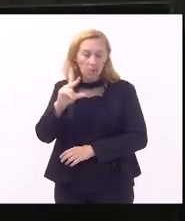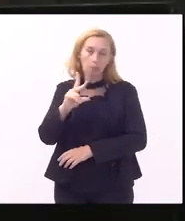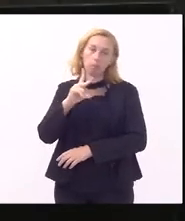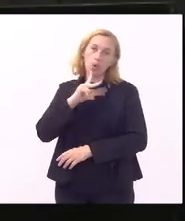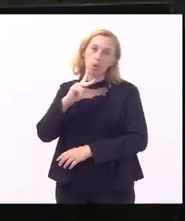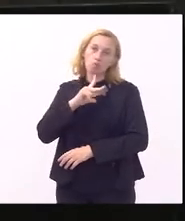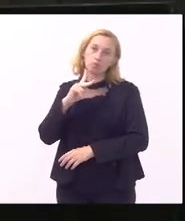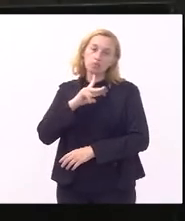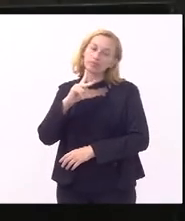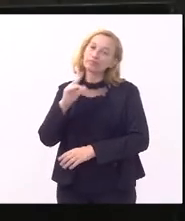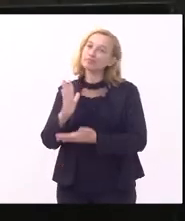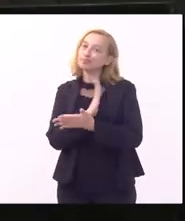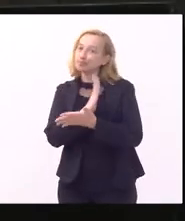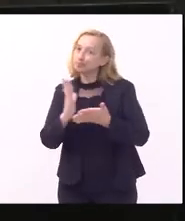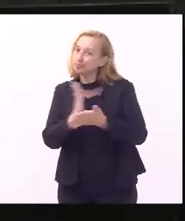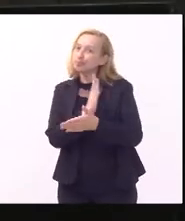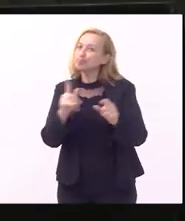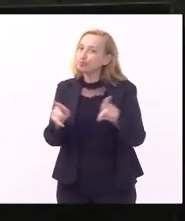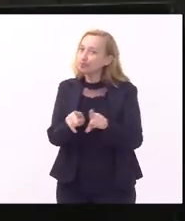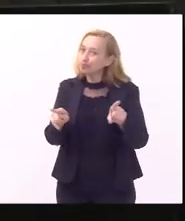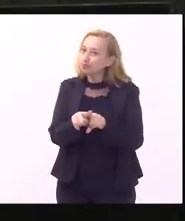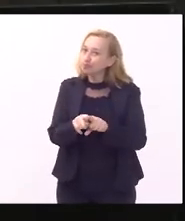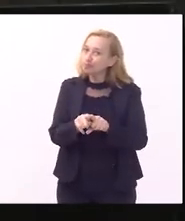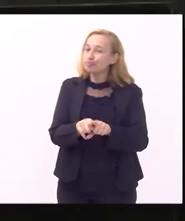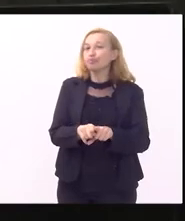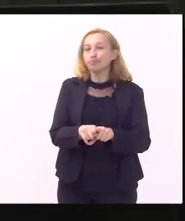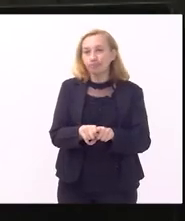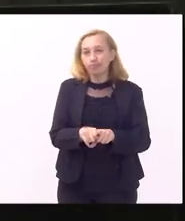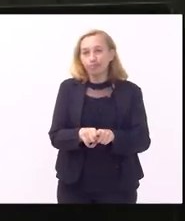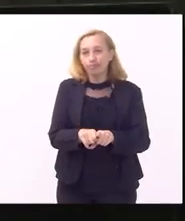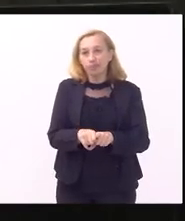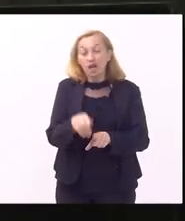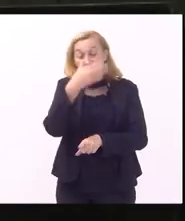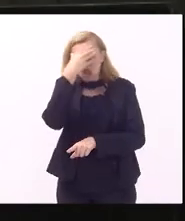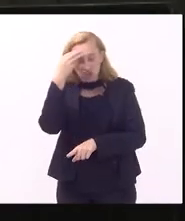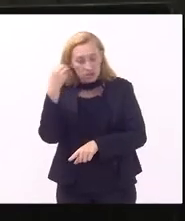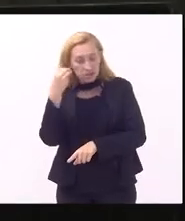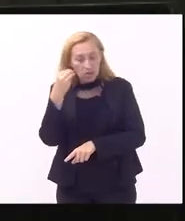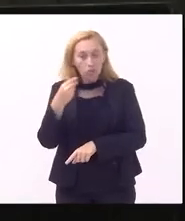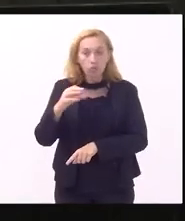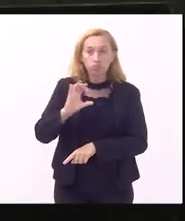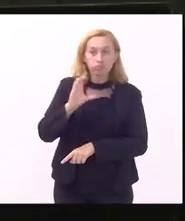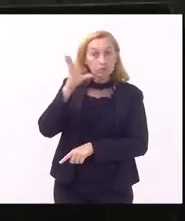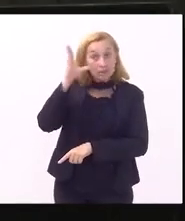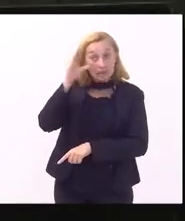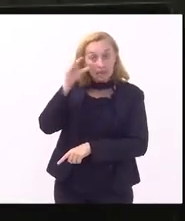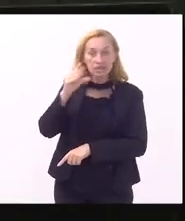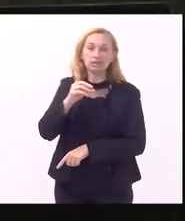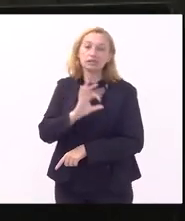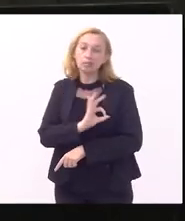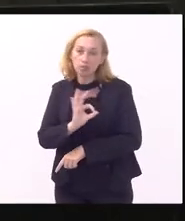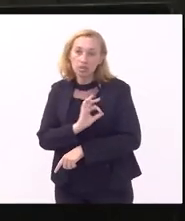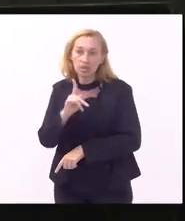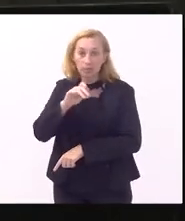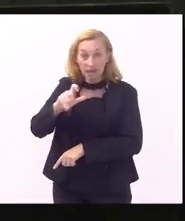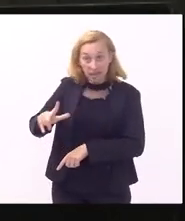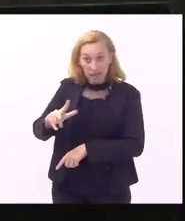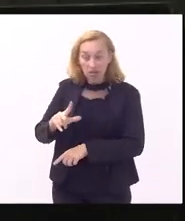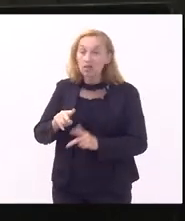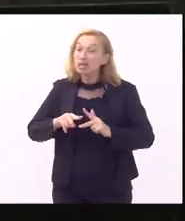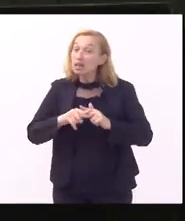e muitas das vezes deixaram de lado o interesse da polícia penal então embora essa